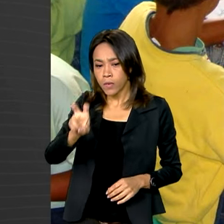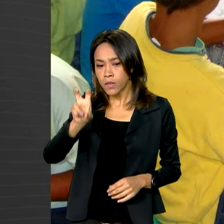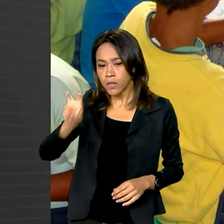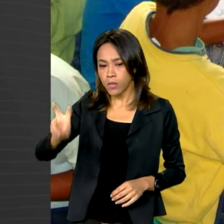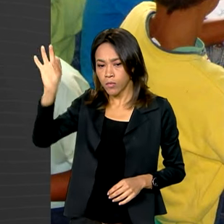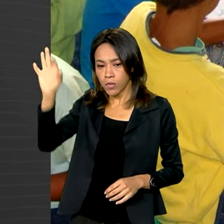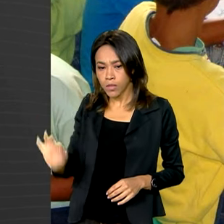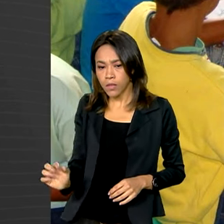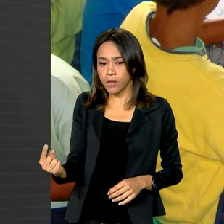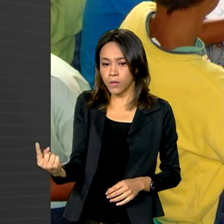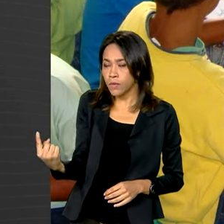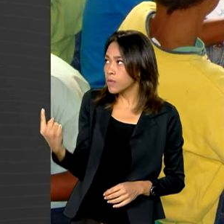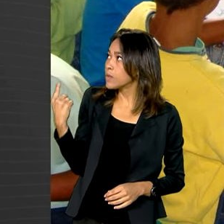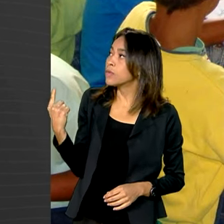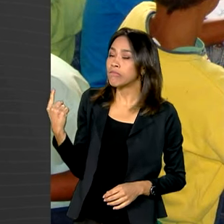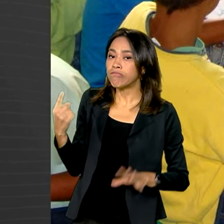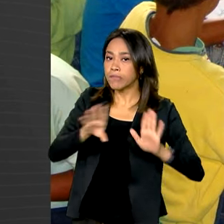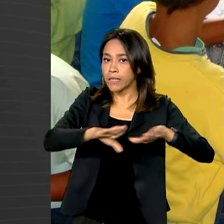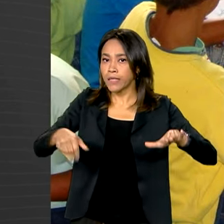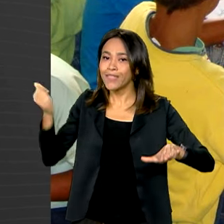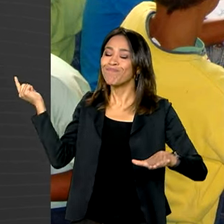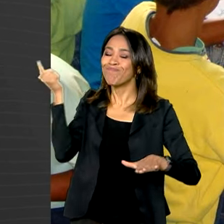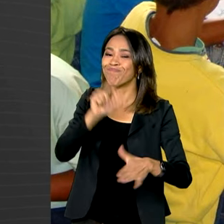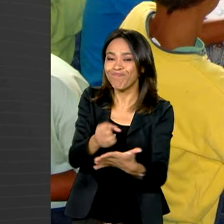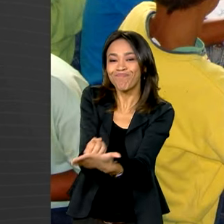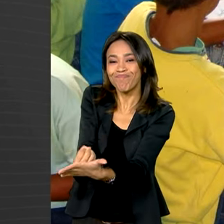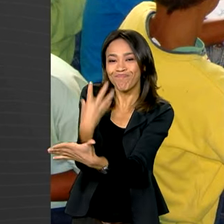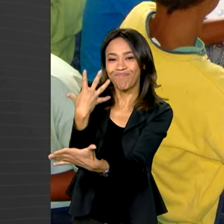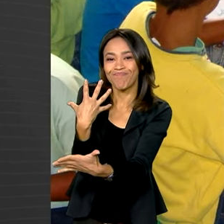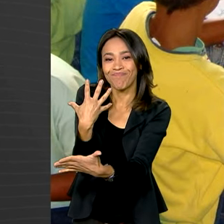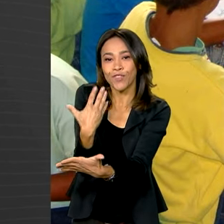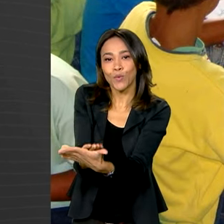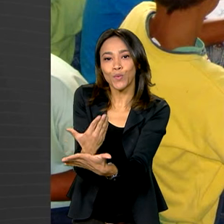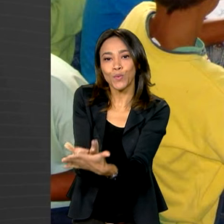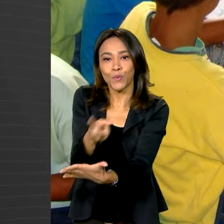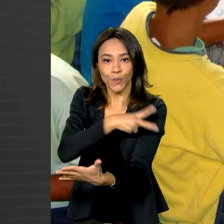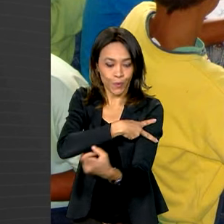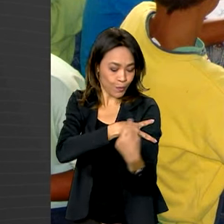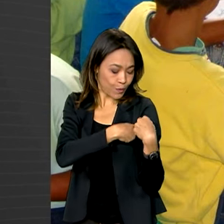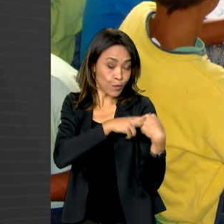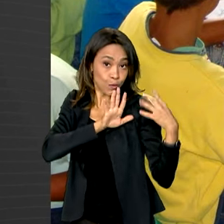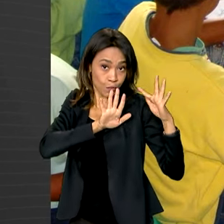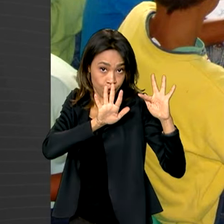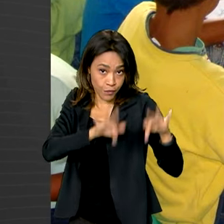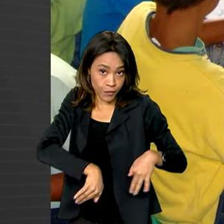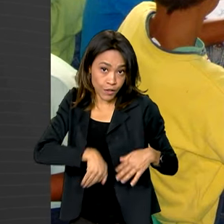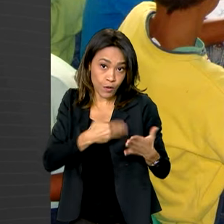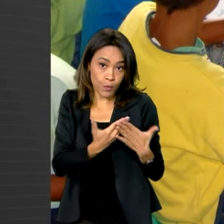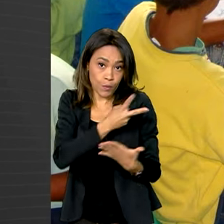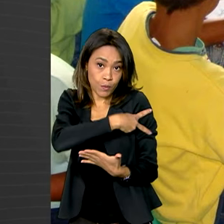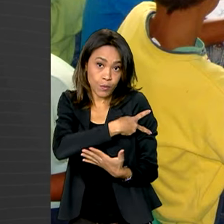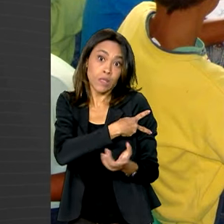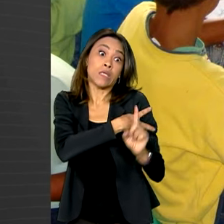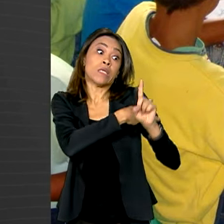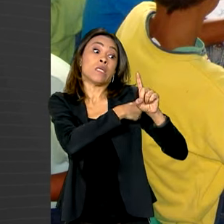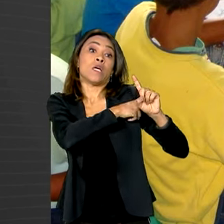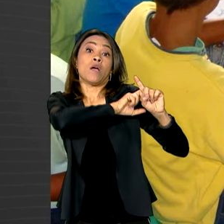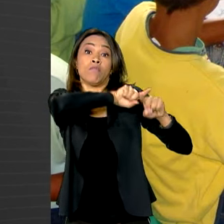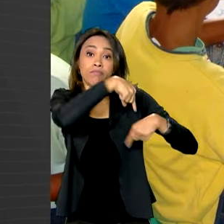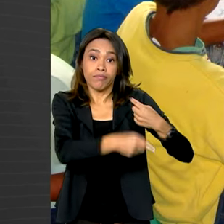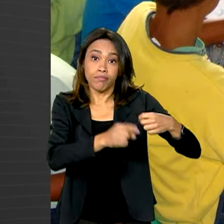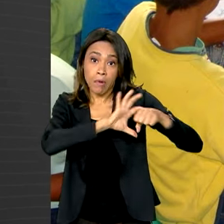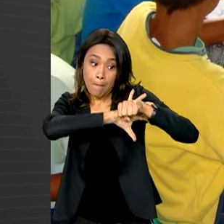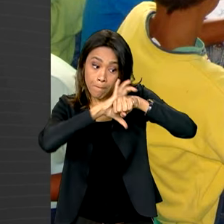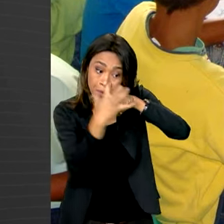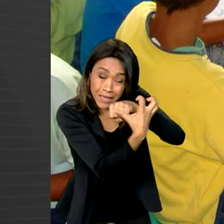das crianças estavam alfabetizadas ao final do segundo ano do ensino fundamental. Com a pandemia de covid-19,